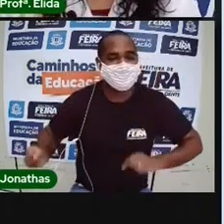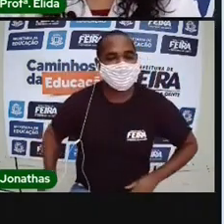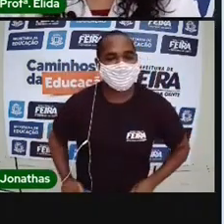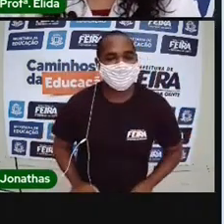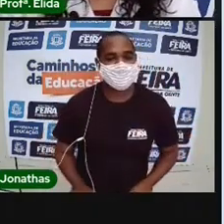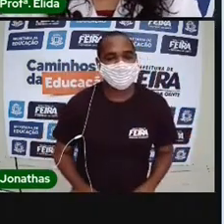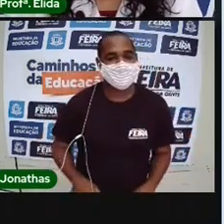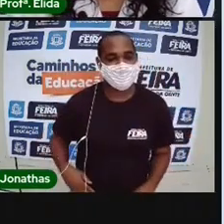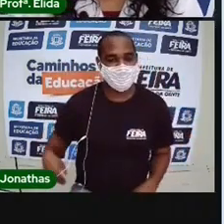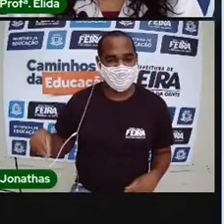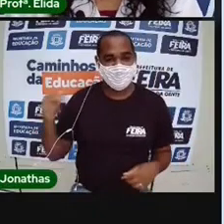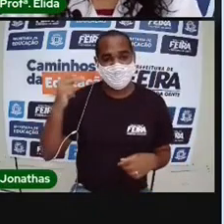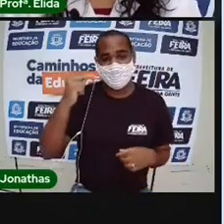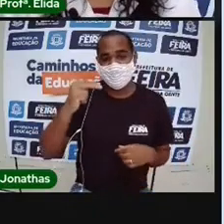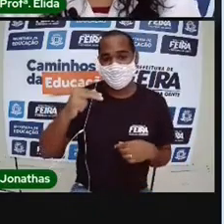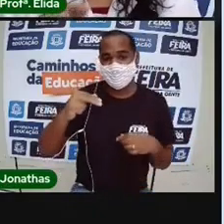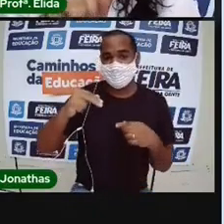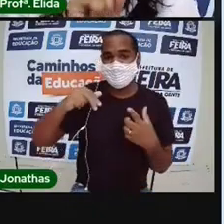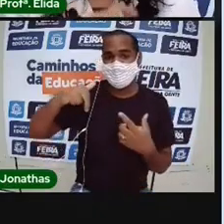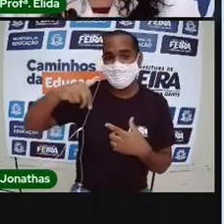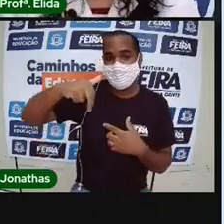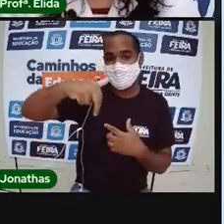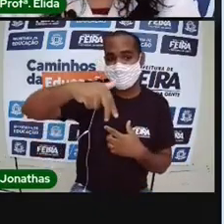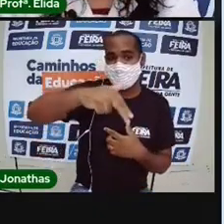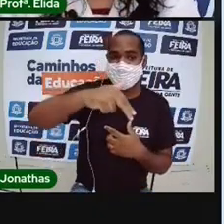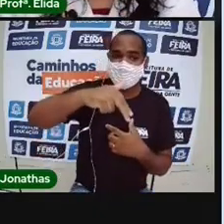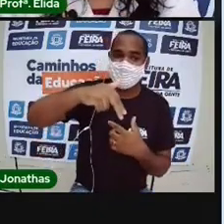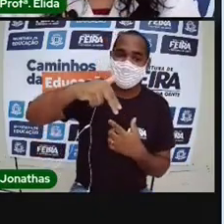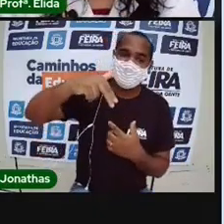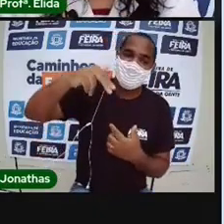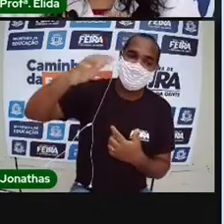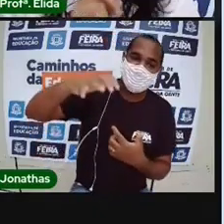Que anda deitado, mas dorme em pé.